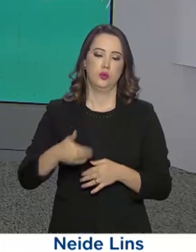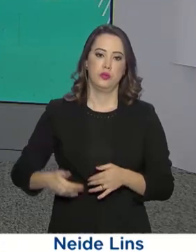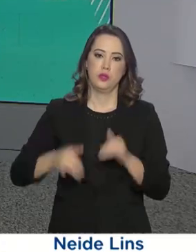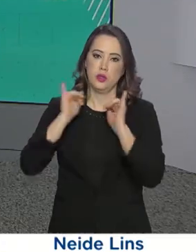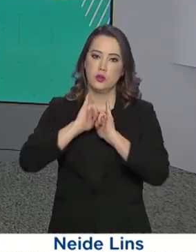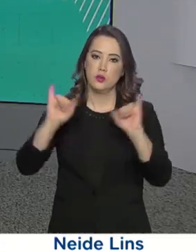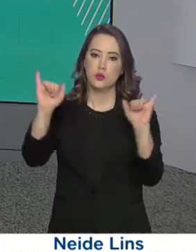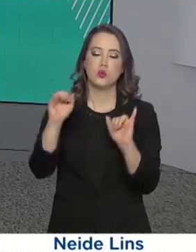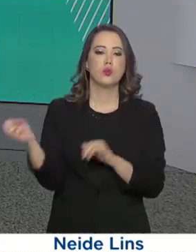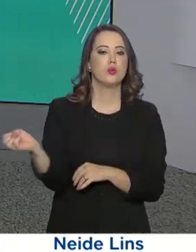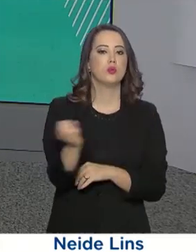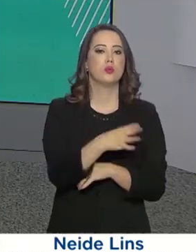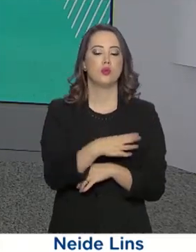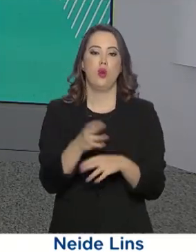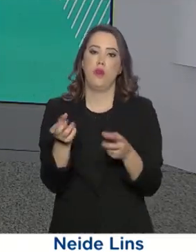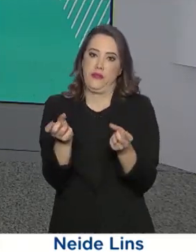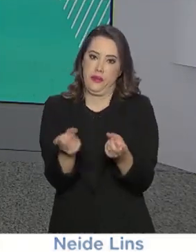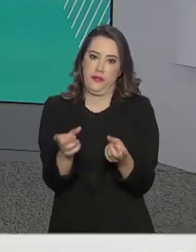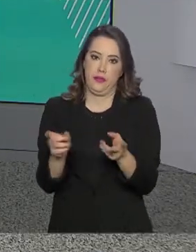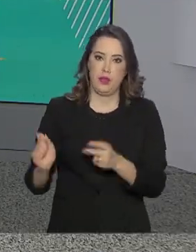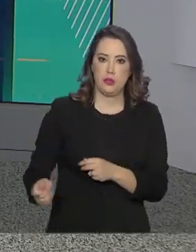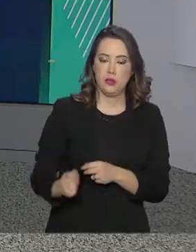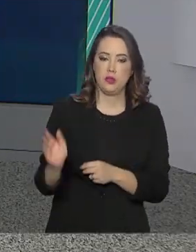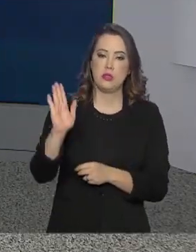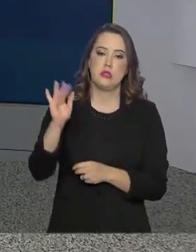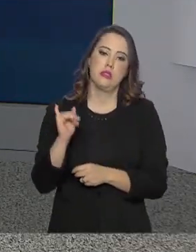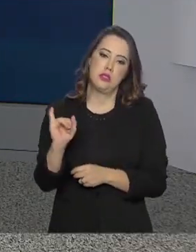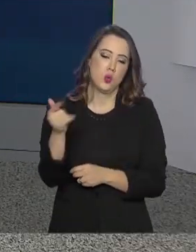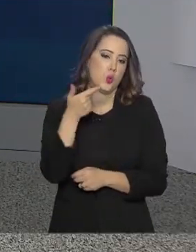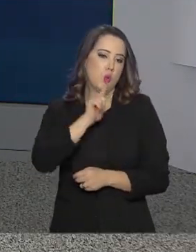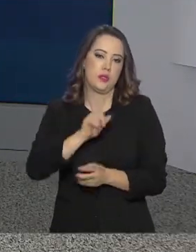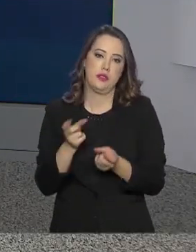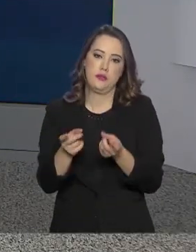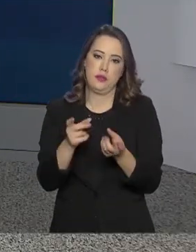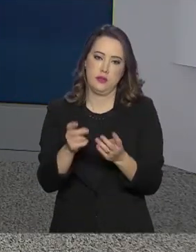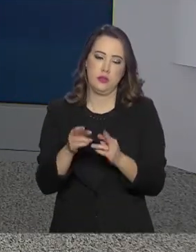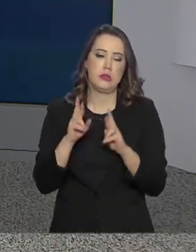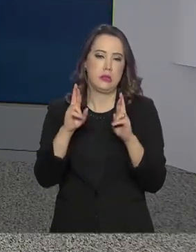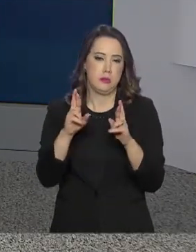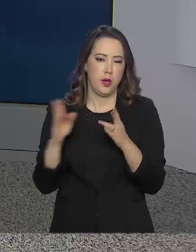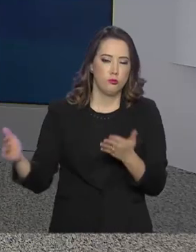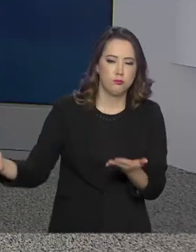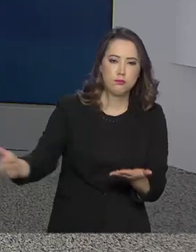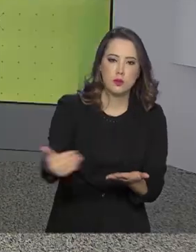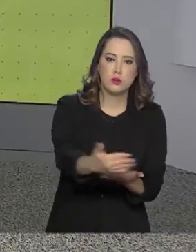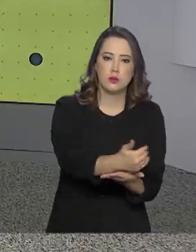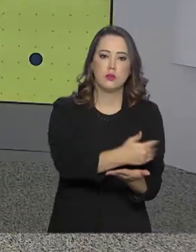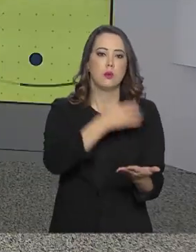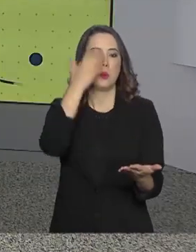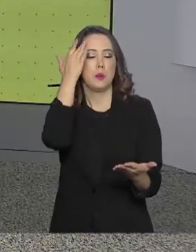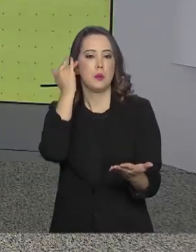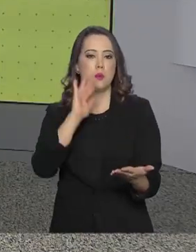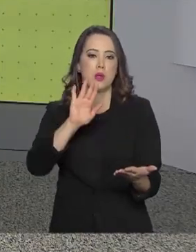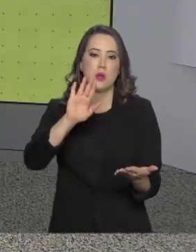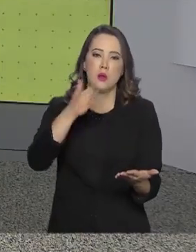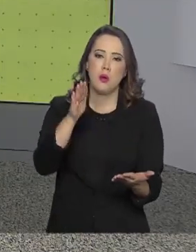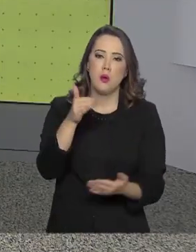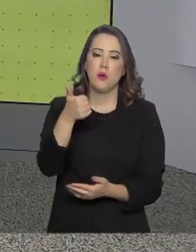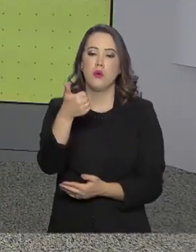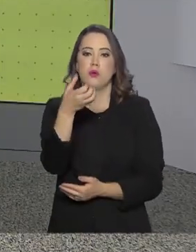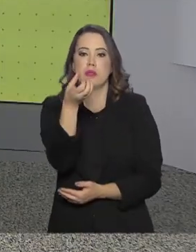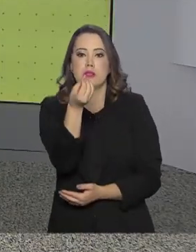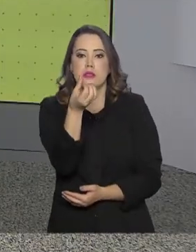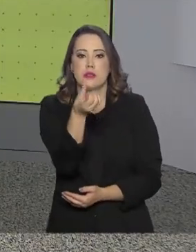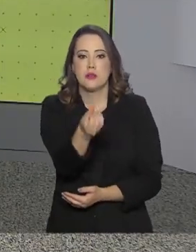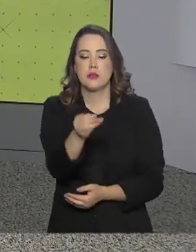-sal, que eventualmente não forem vendidas. E disse que o governo espera arrecadar, com o mega leilão de amanhã, cerca de 106